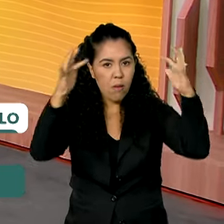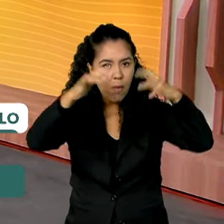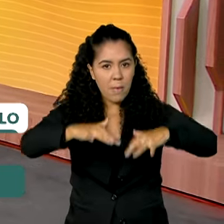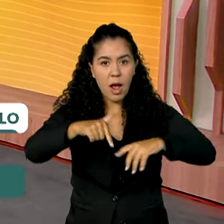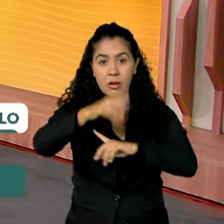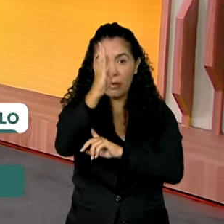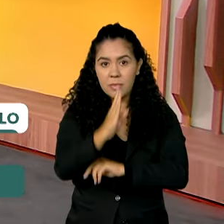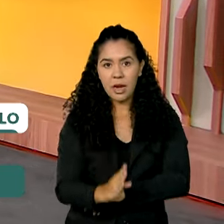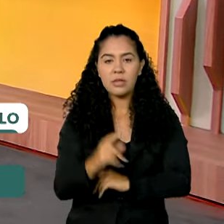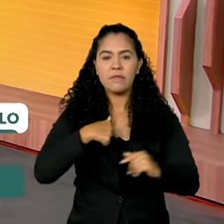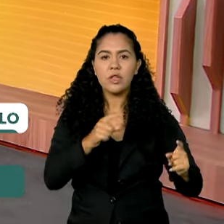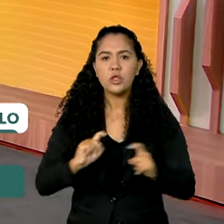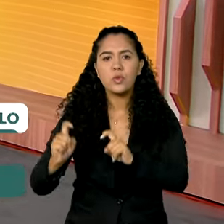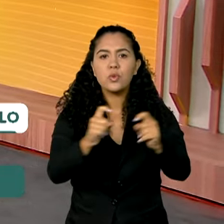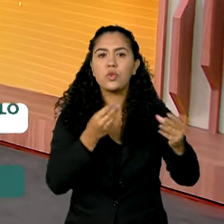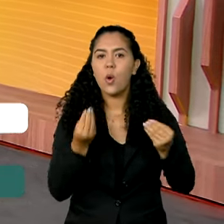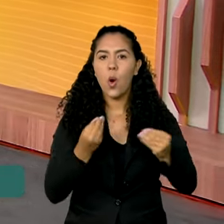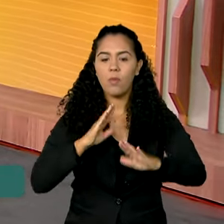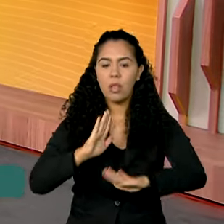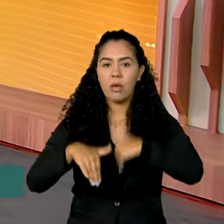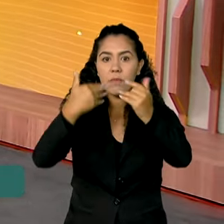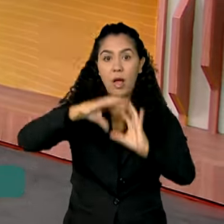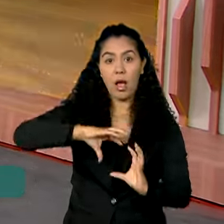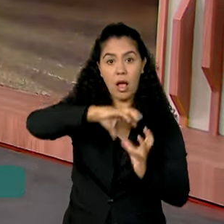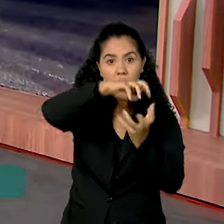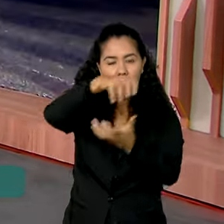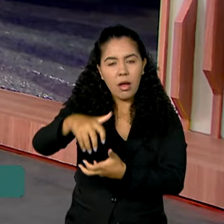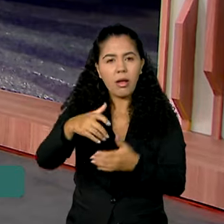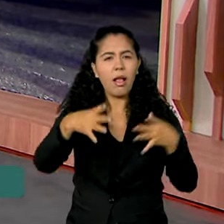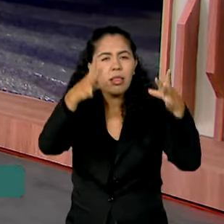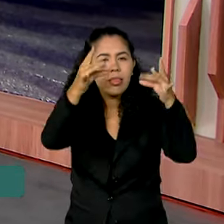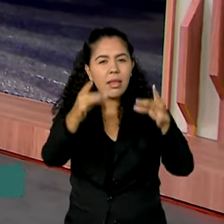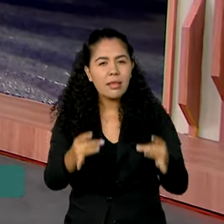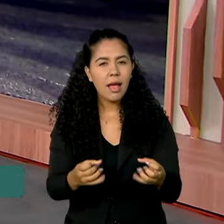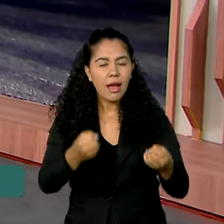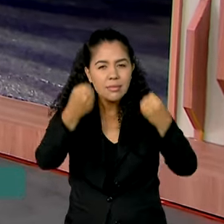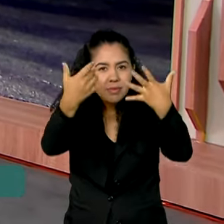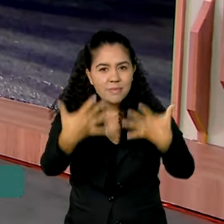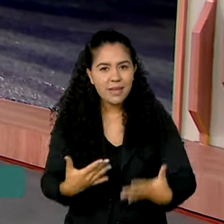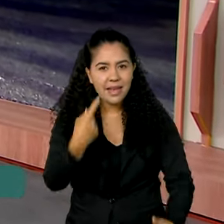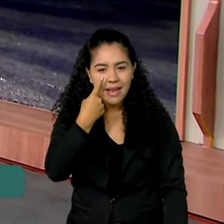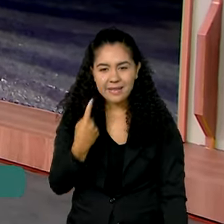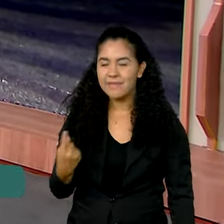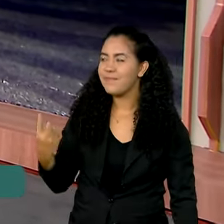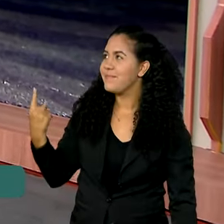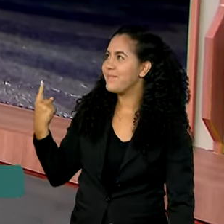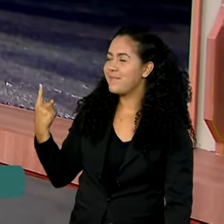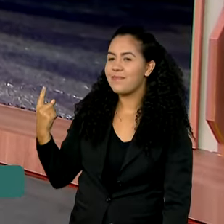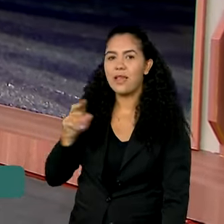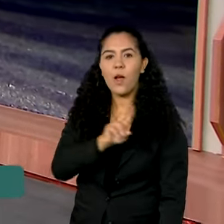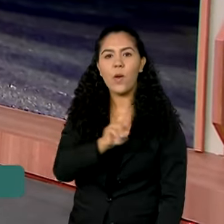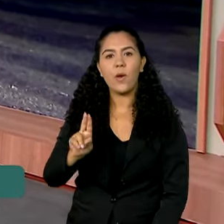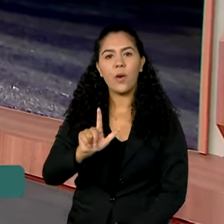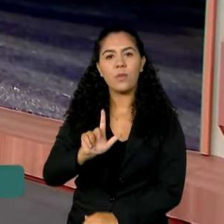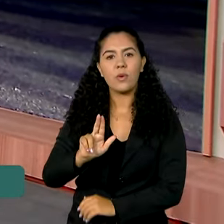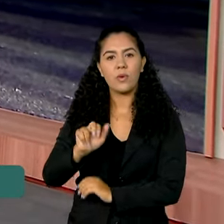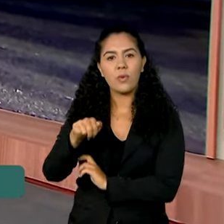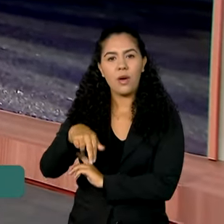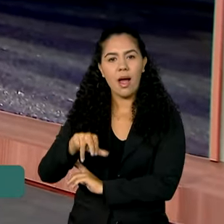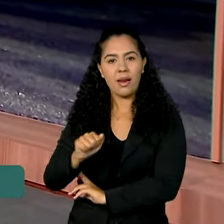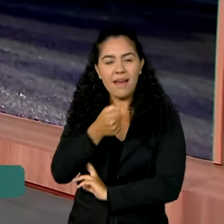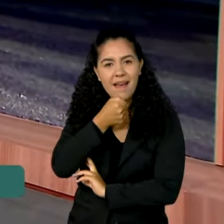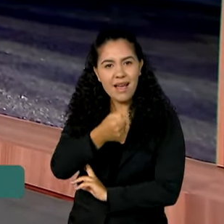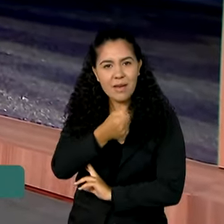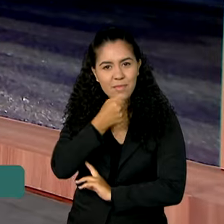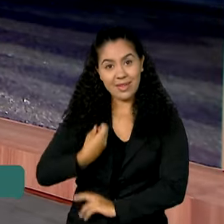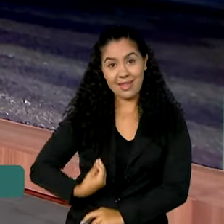do desenvolvimento mundial. Quem tem mais detalhes para a gente é a repórter Luana Karen, que conversa com a gente ao vivo do